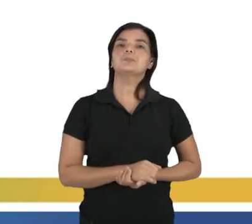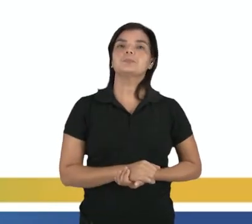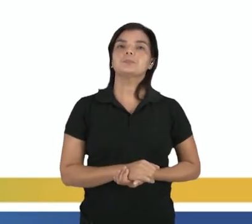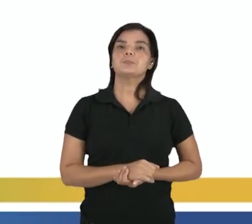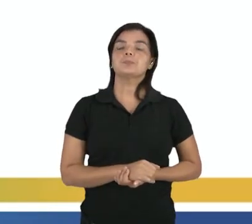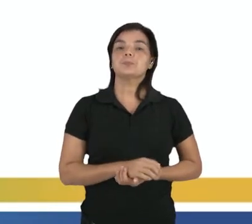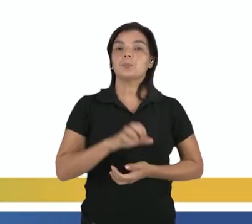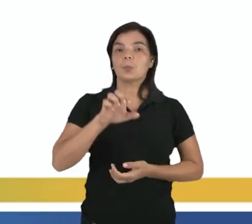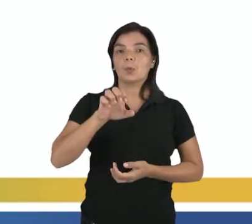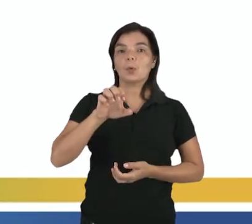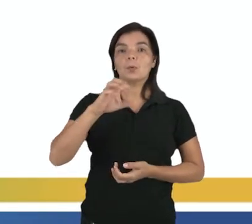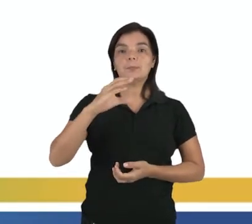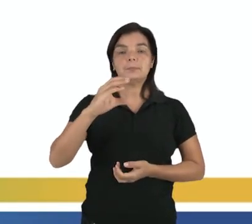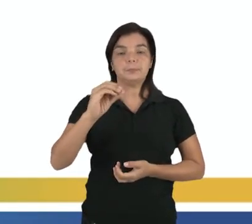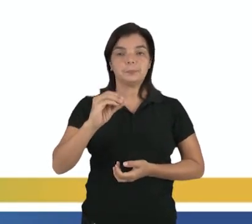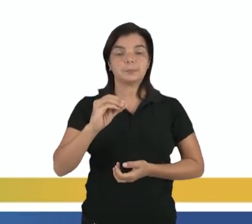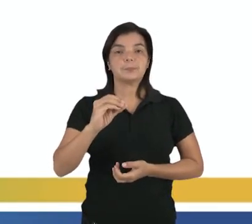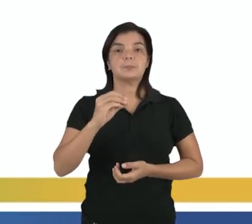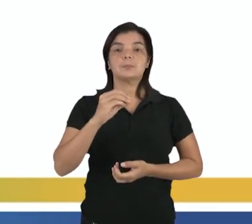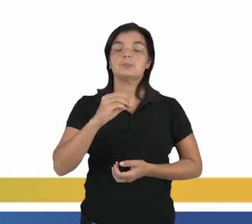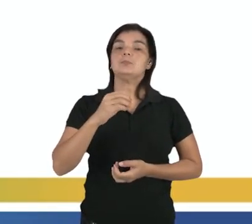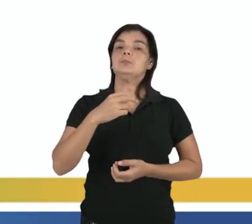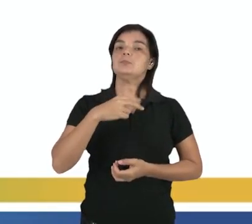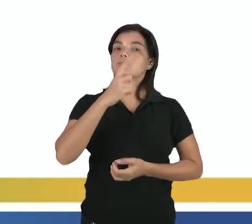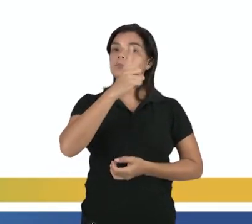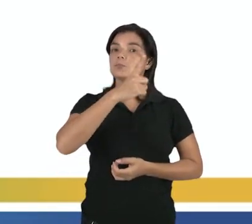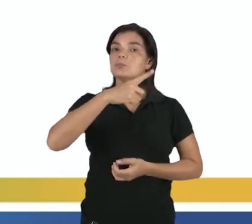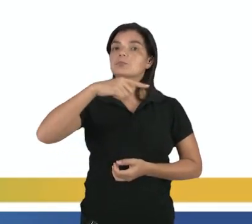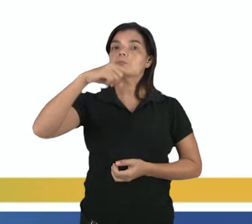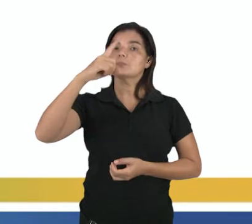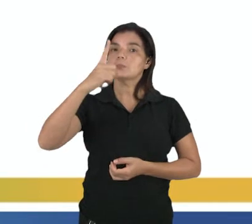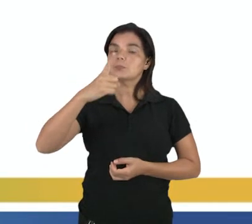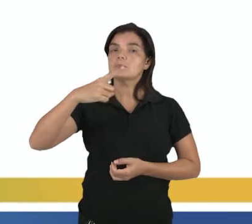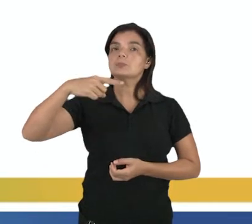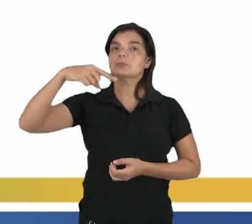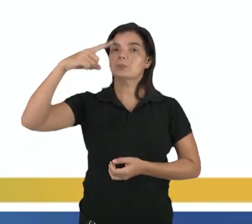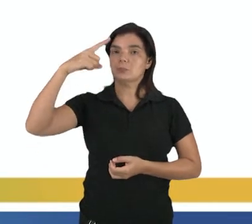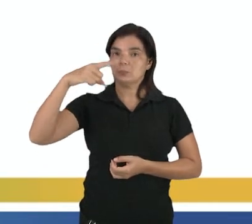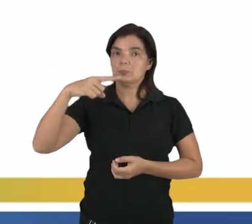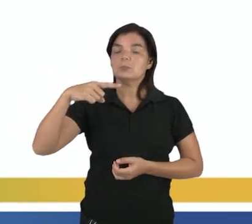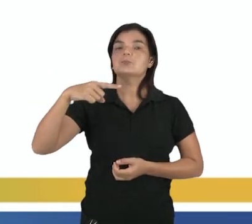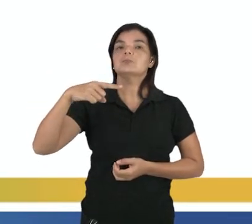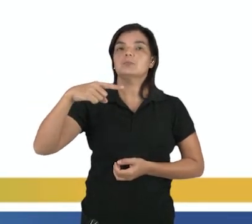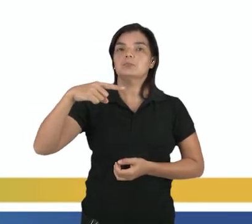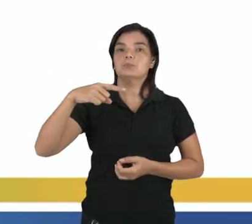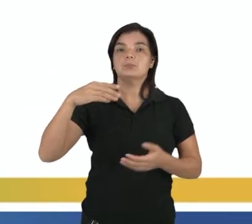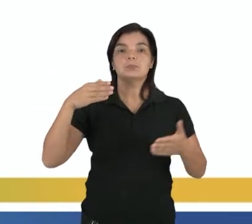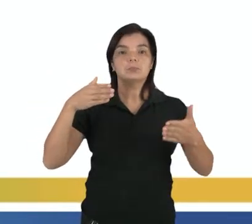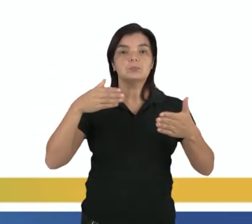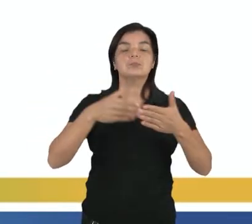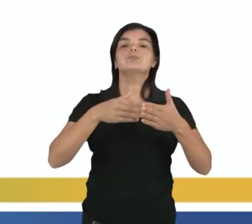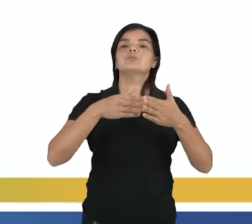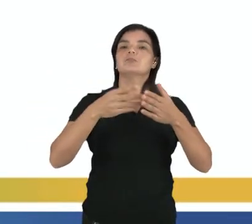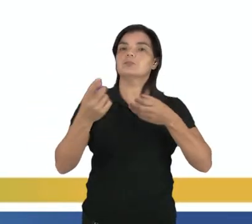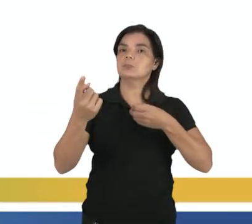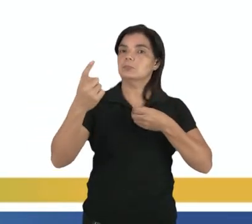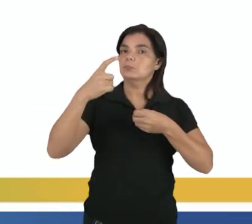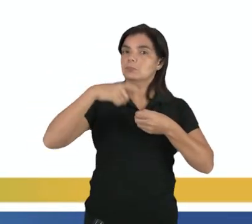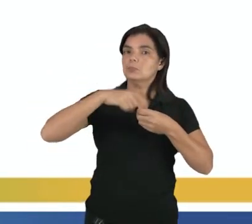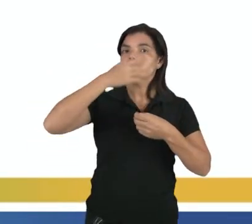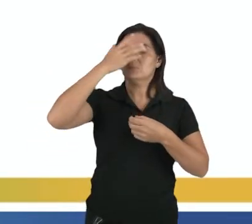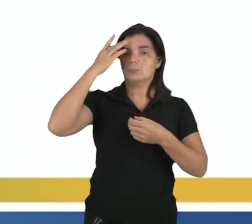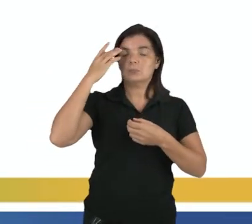O eco, pessoal, quando você emite uma onda, essa onda bate no objeto e ela retorna.